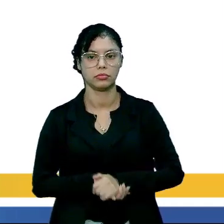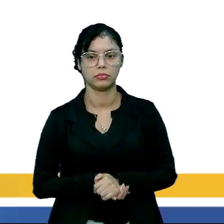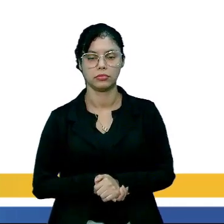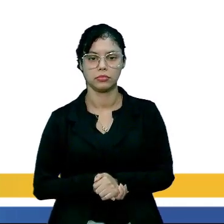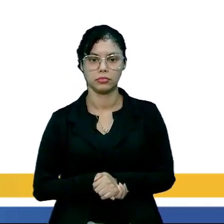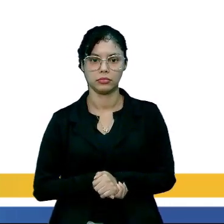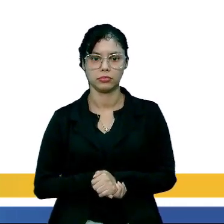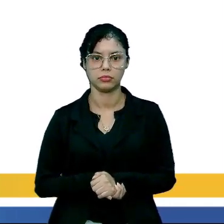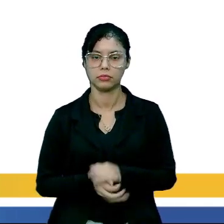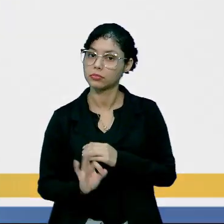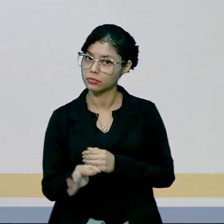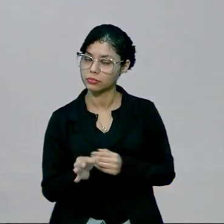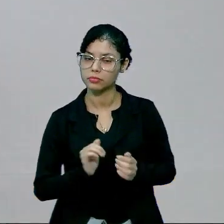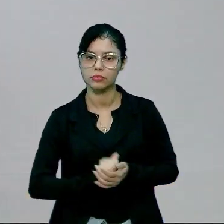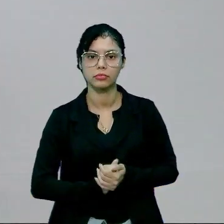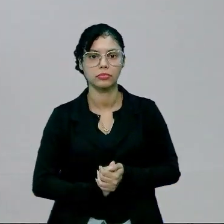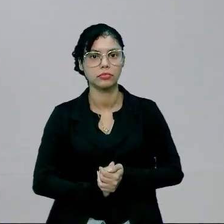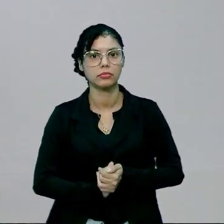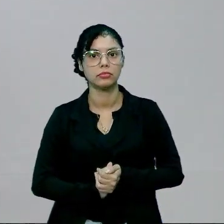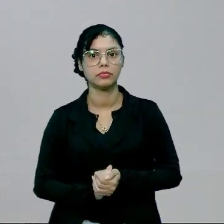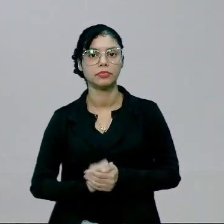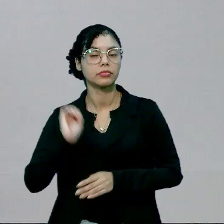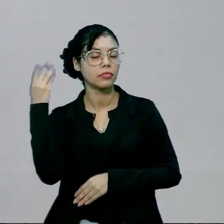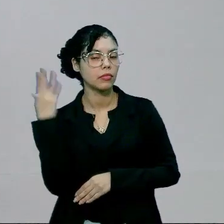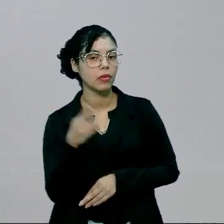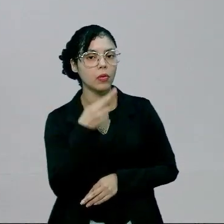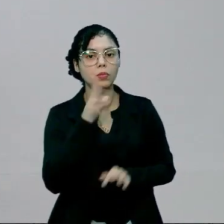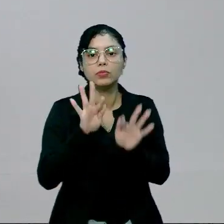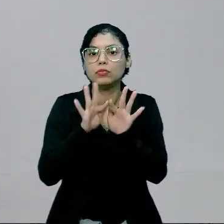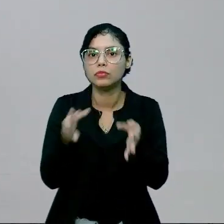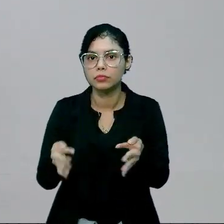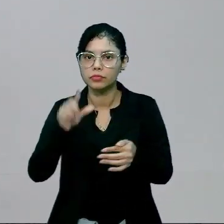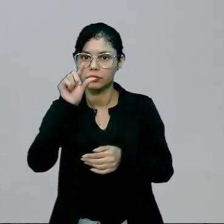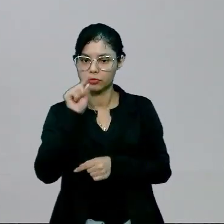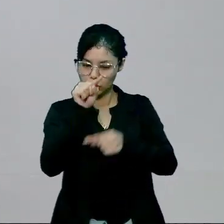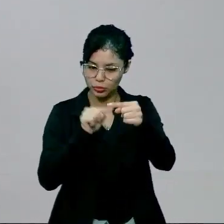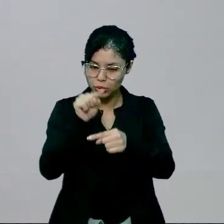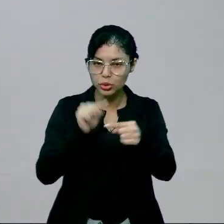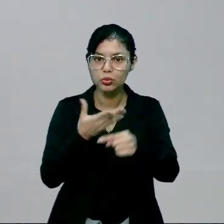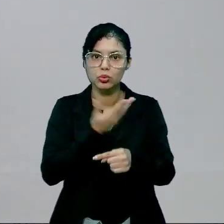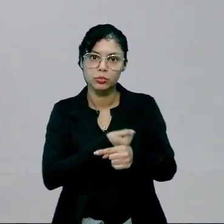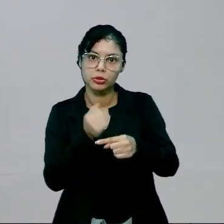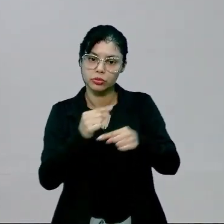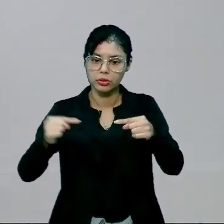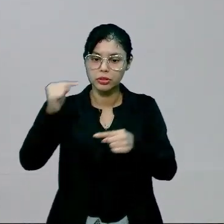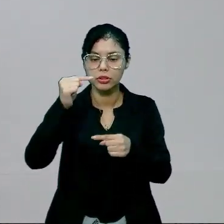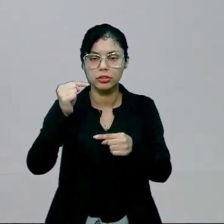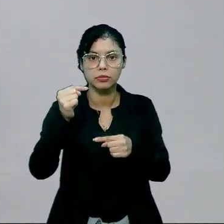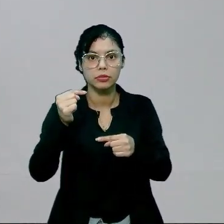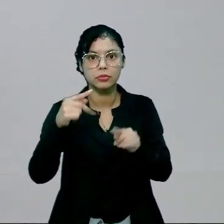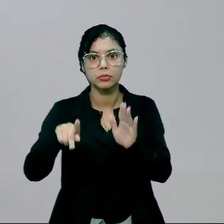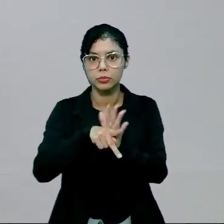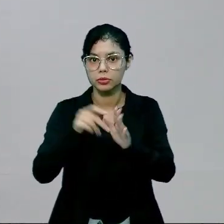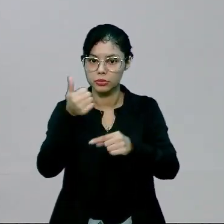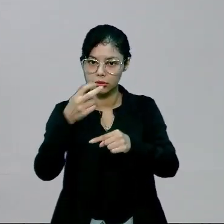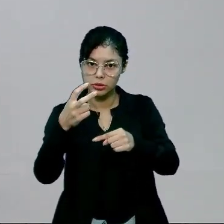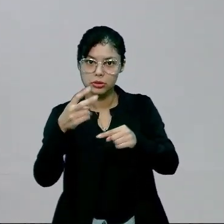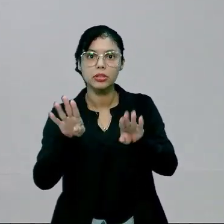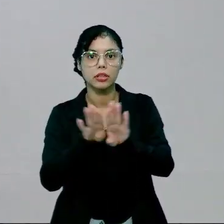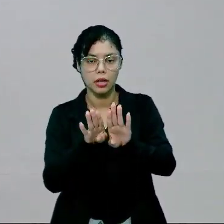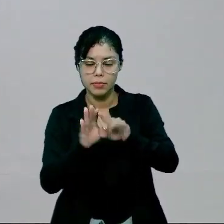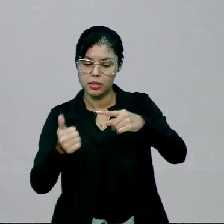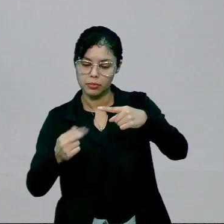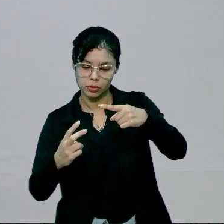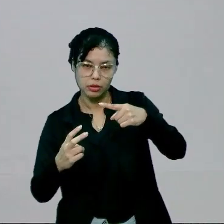sobre 6, certo? Nesse caso, gente só simplificou. Dividiu o número de cima por ele mesmo e o de